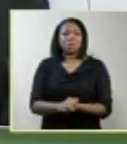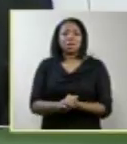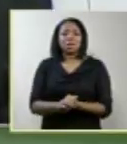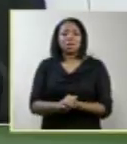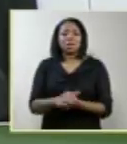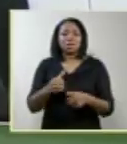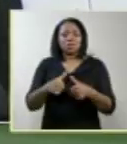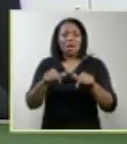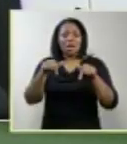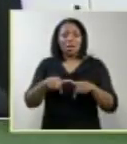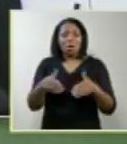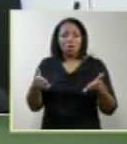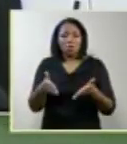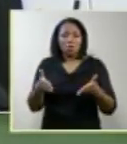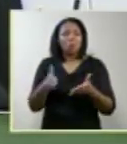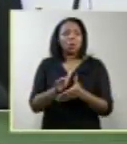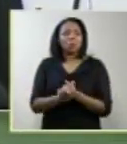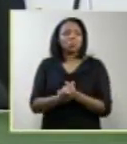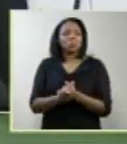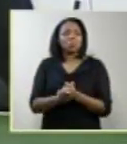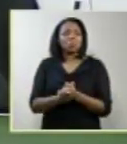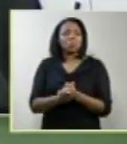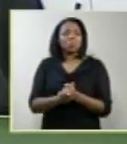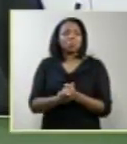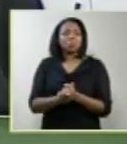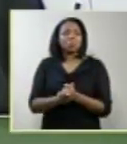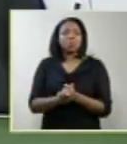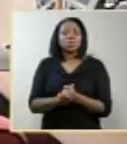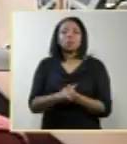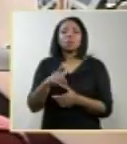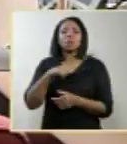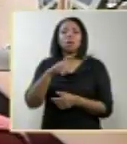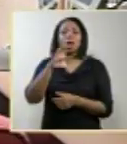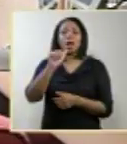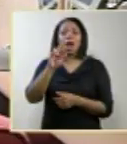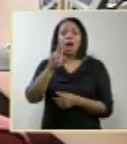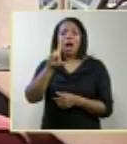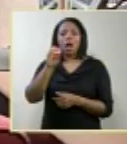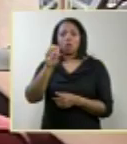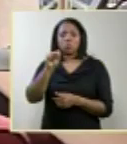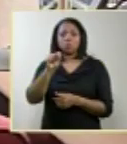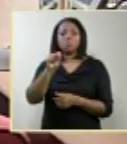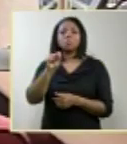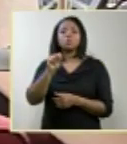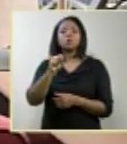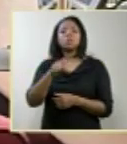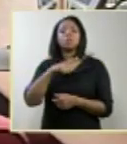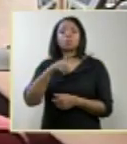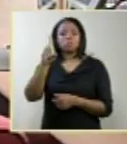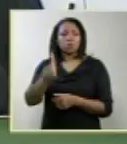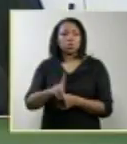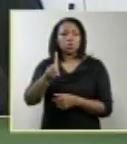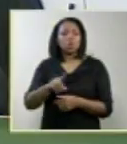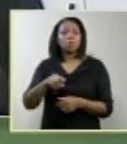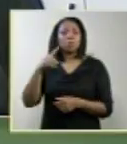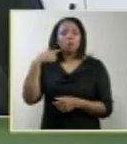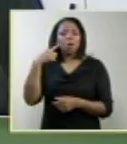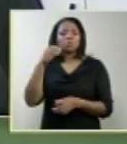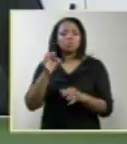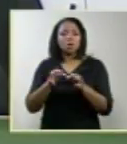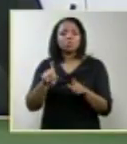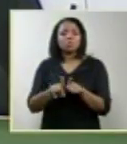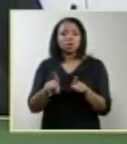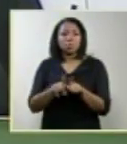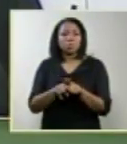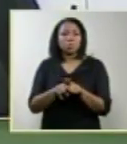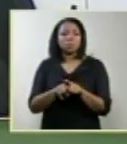A esta casa, o ministro Carlos Alberto Menezes Direito, e do advogado-geral da União, doutor Tófoli,